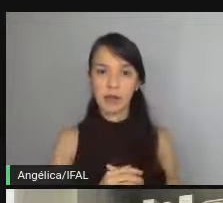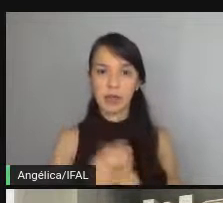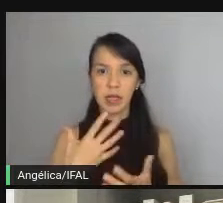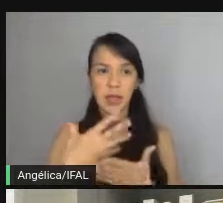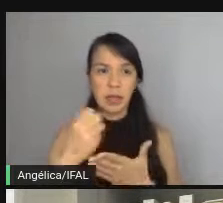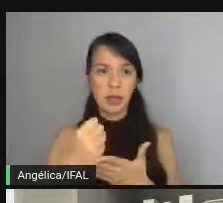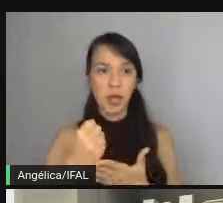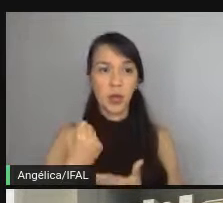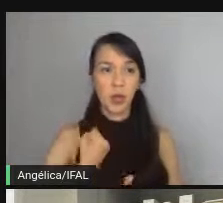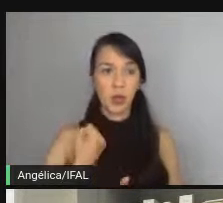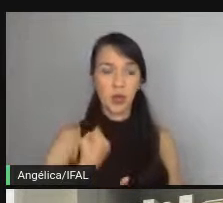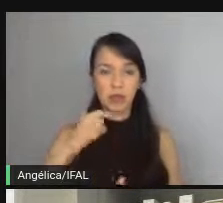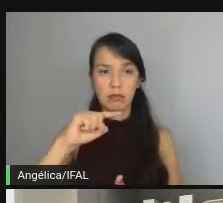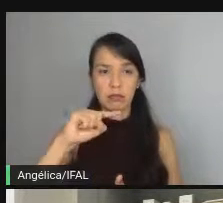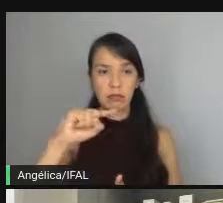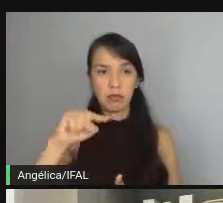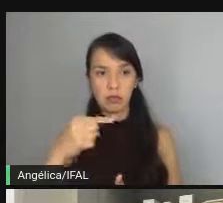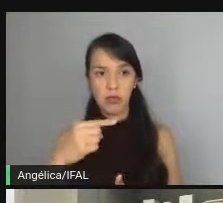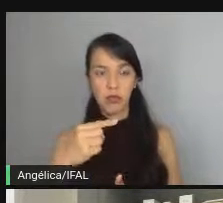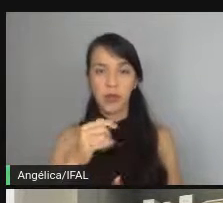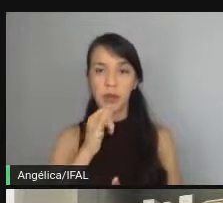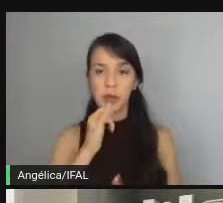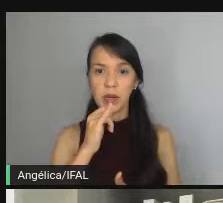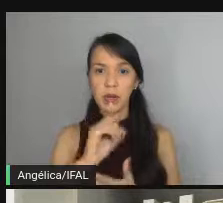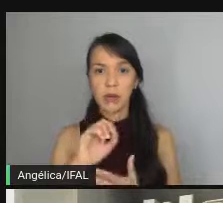decimal com vírgula,